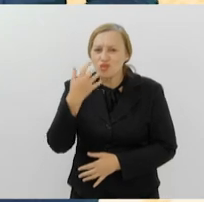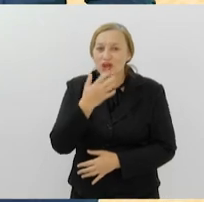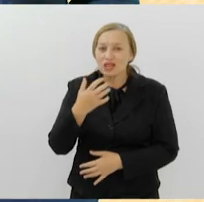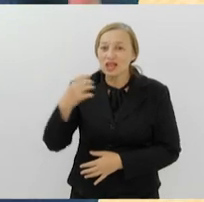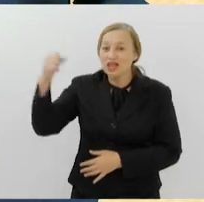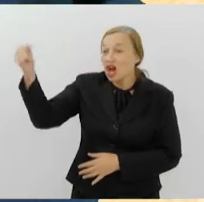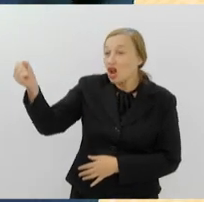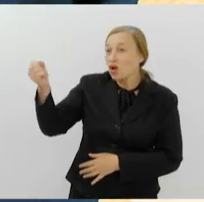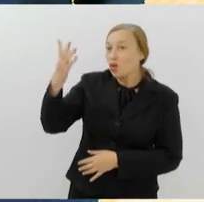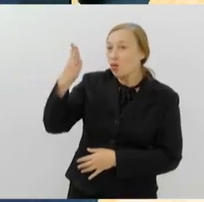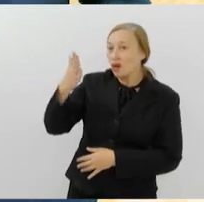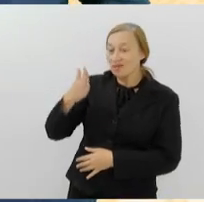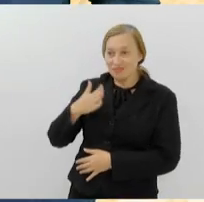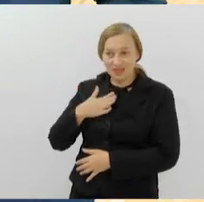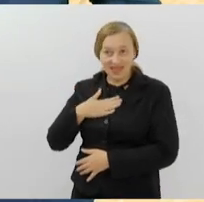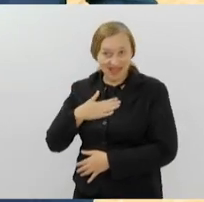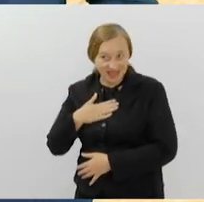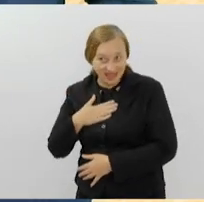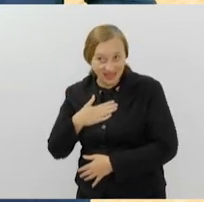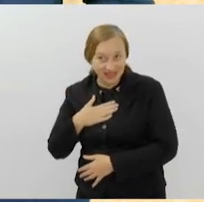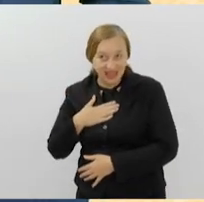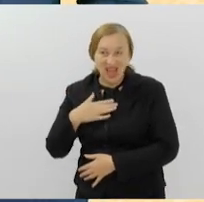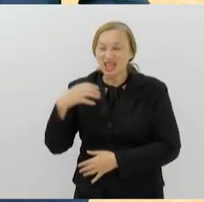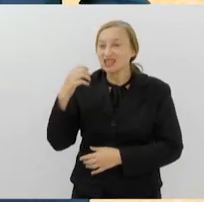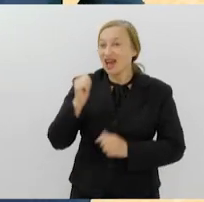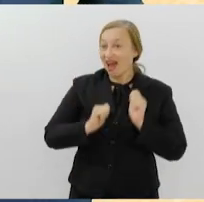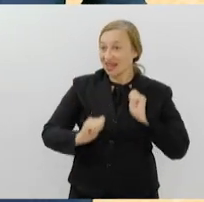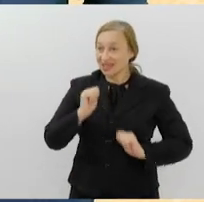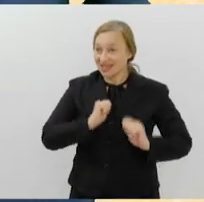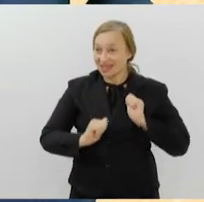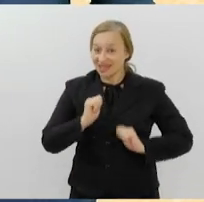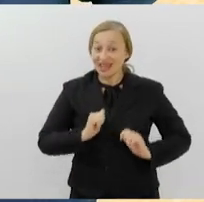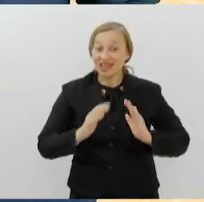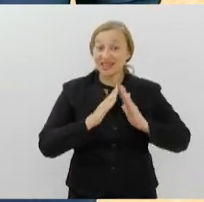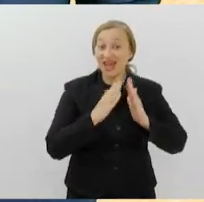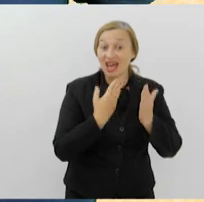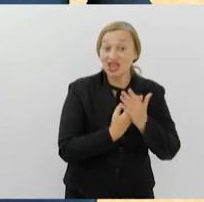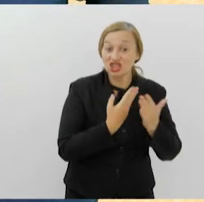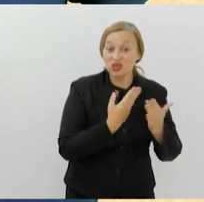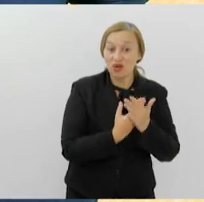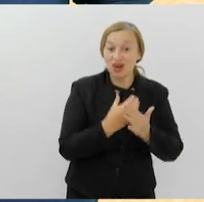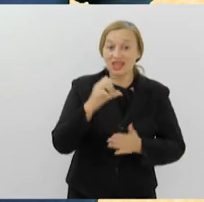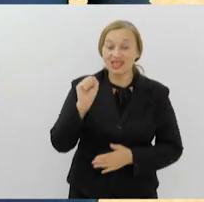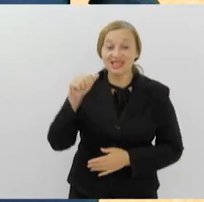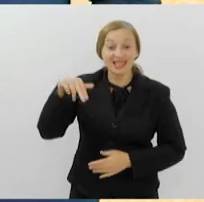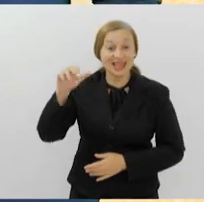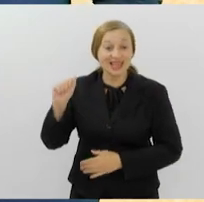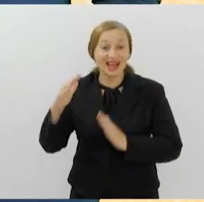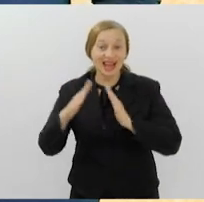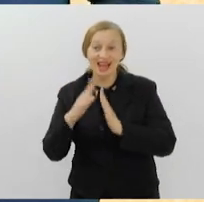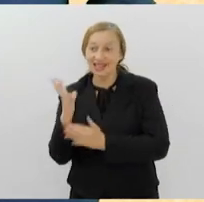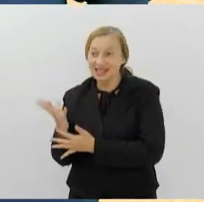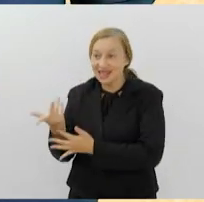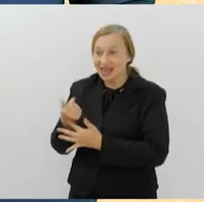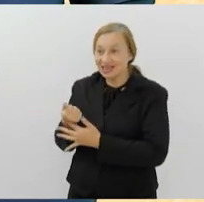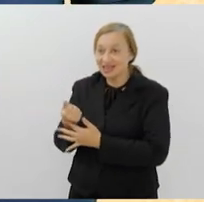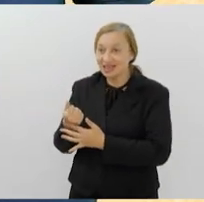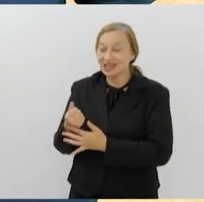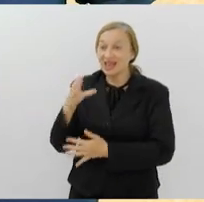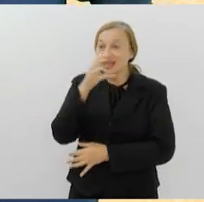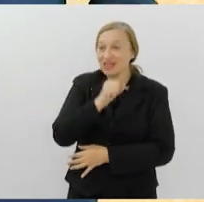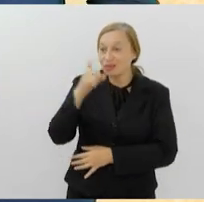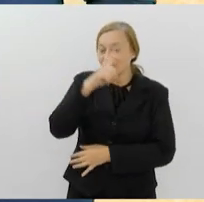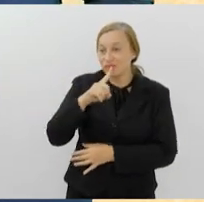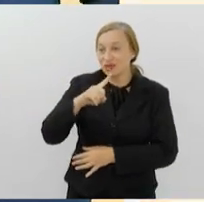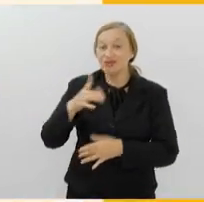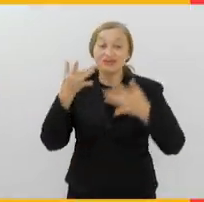Minha, apresentado por atores e atrizes da escola Encena Casa de Artes, que está em cartaz neste final de semana no